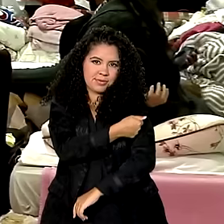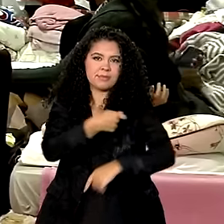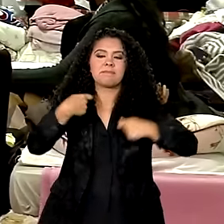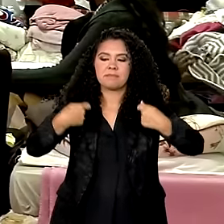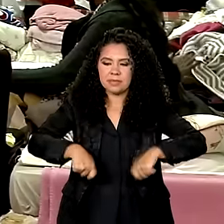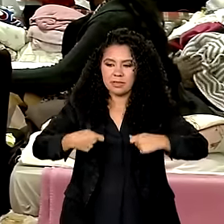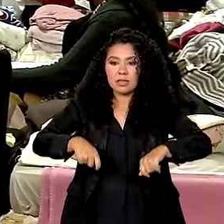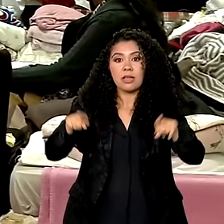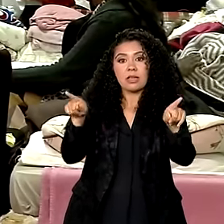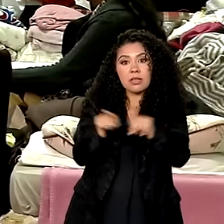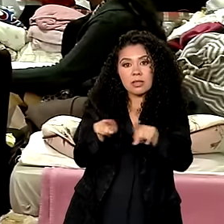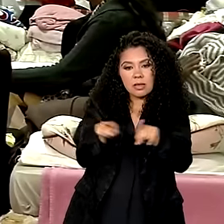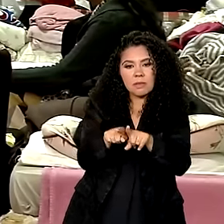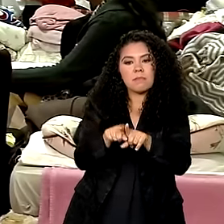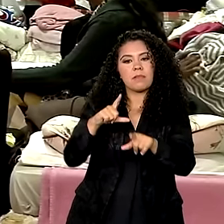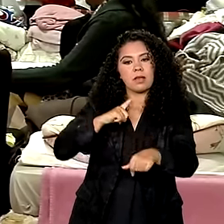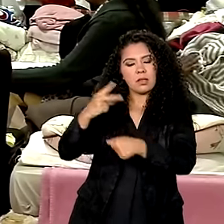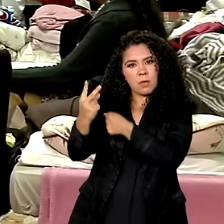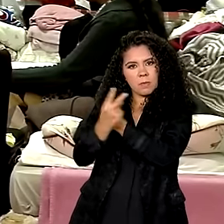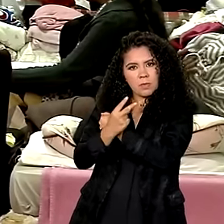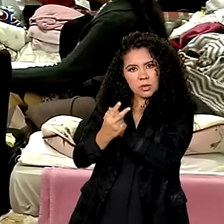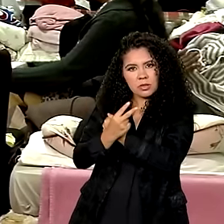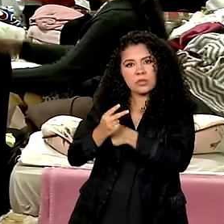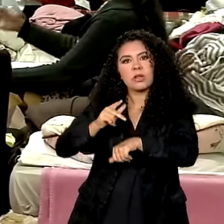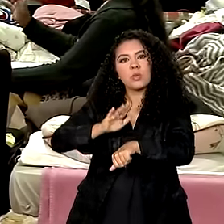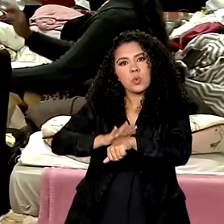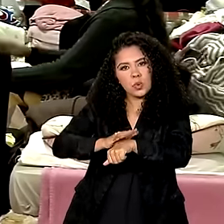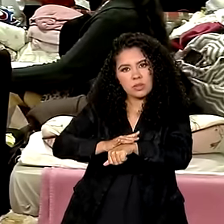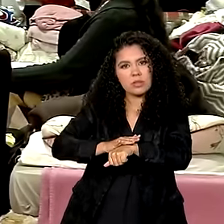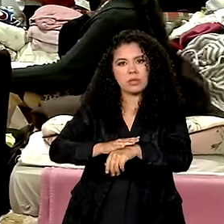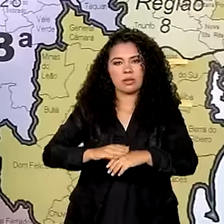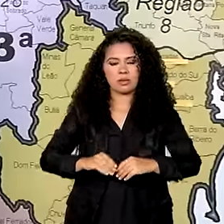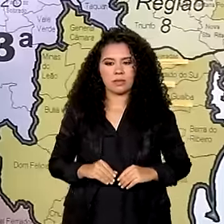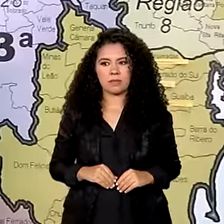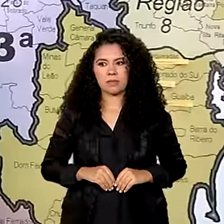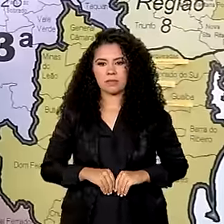ficar protegido contra doenças imunopreveníveis.